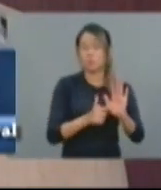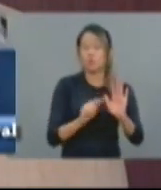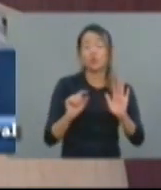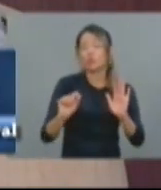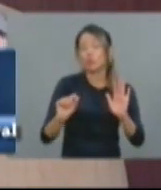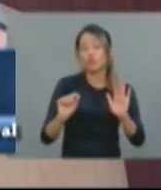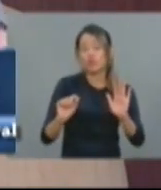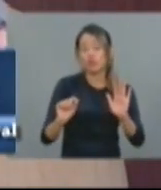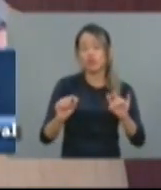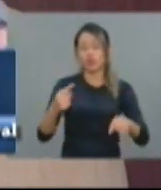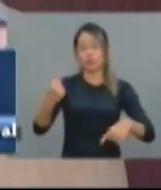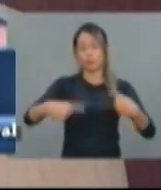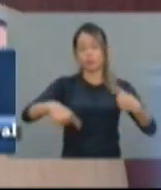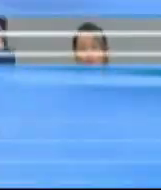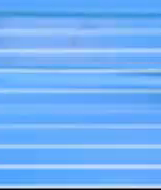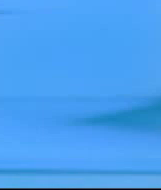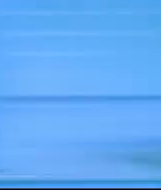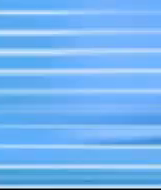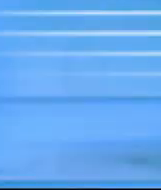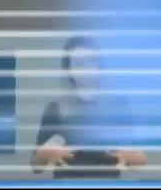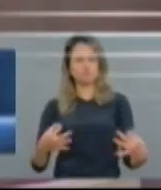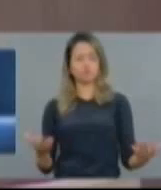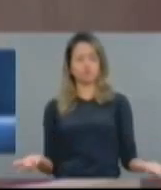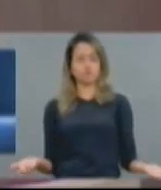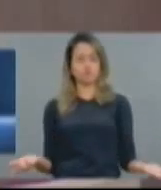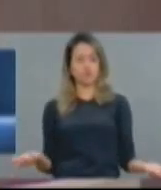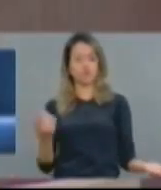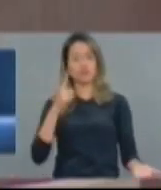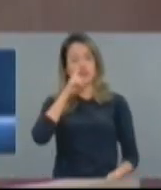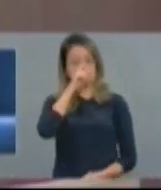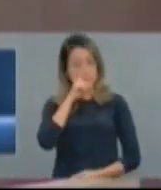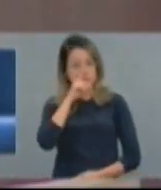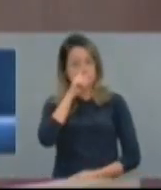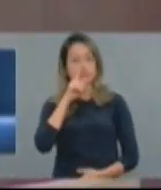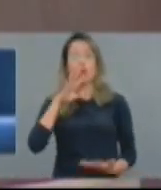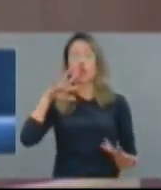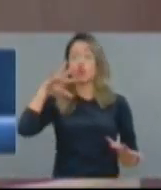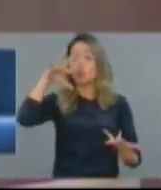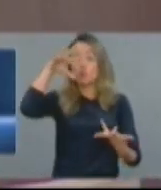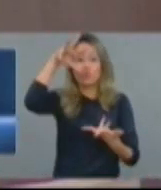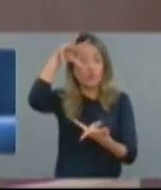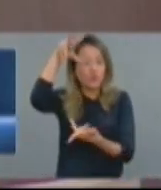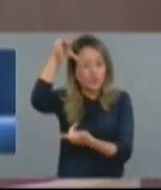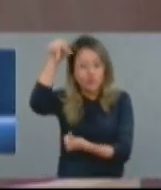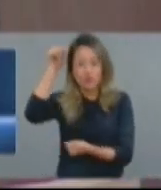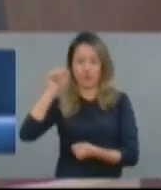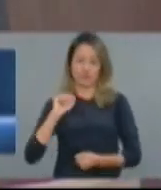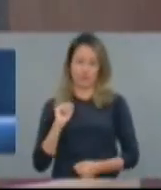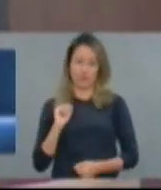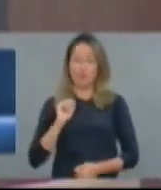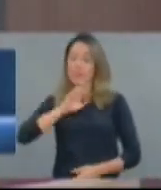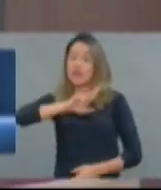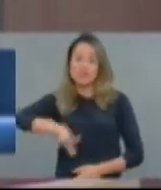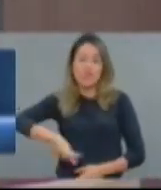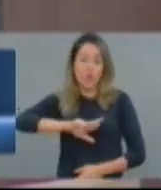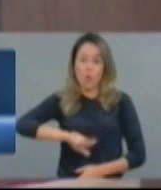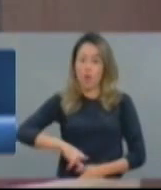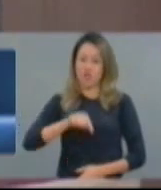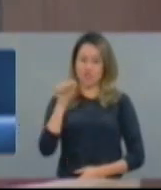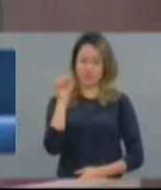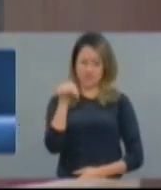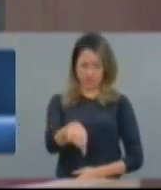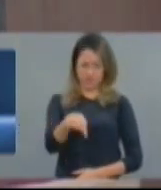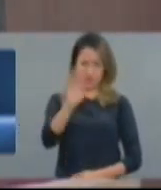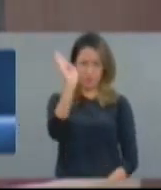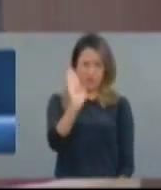as nossas políticas precisam ser revistas. Crise é no mundo inteiro. Se o Brasil deve 65,